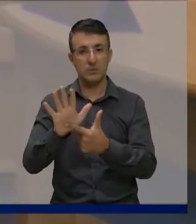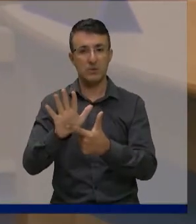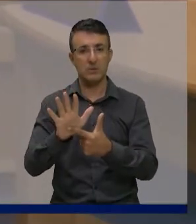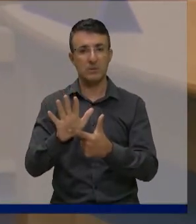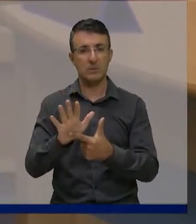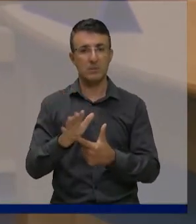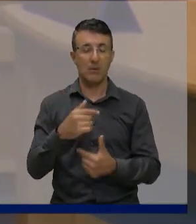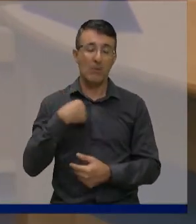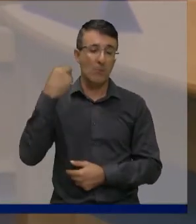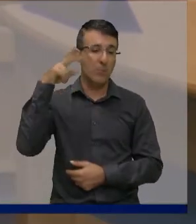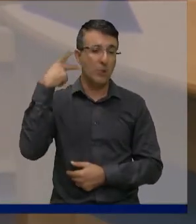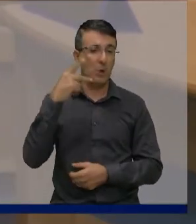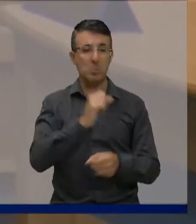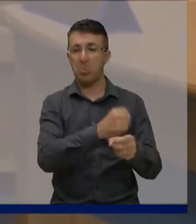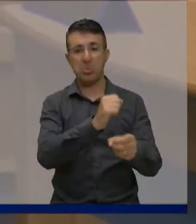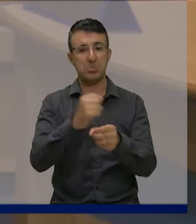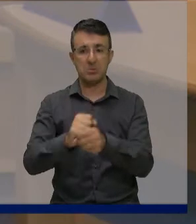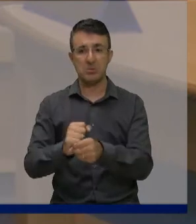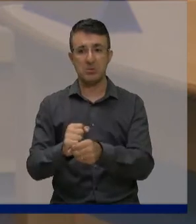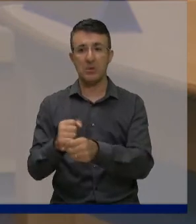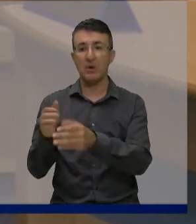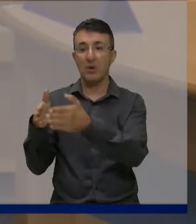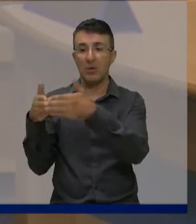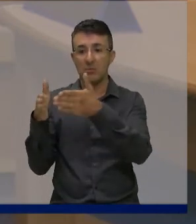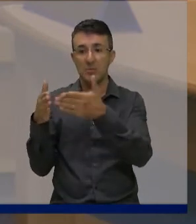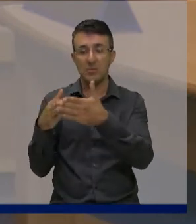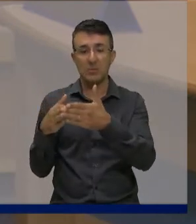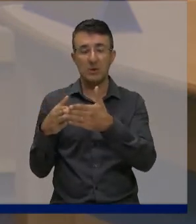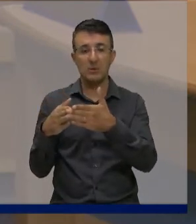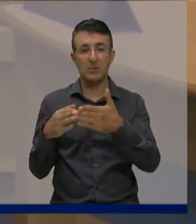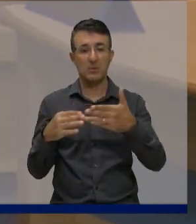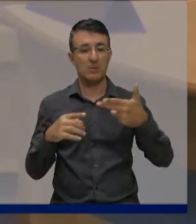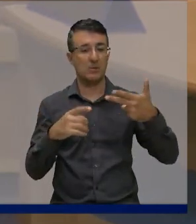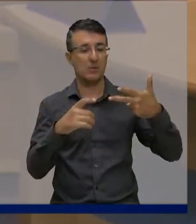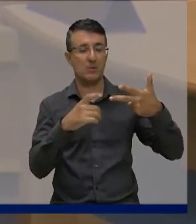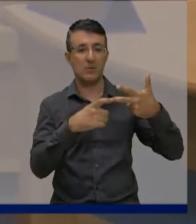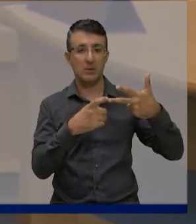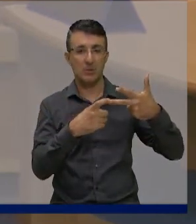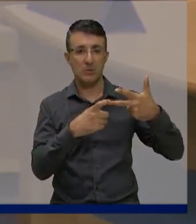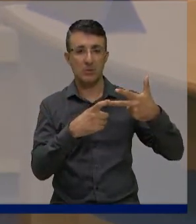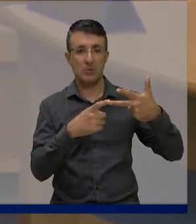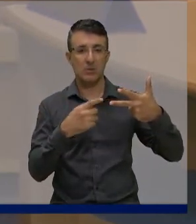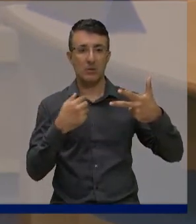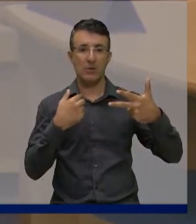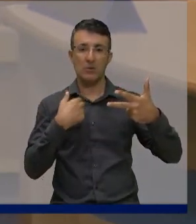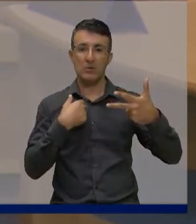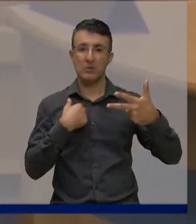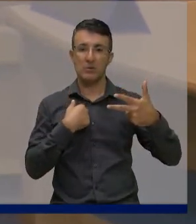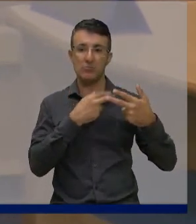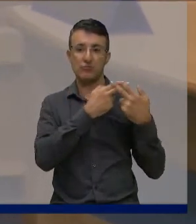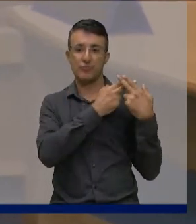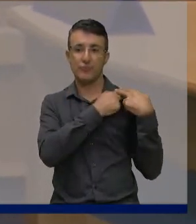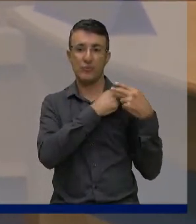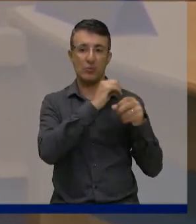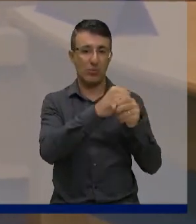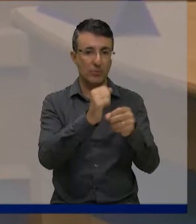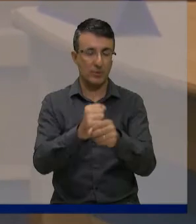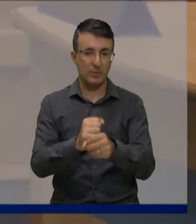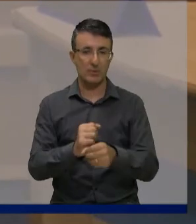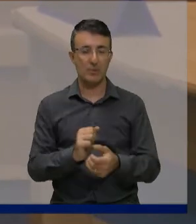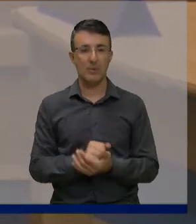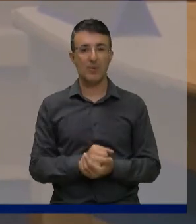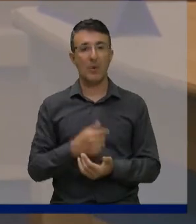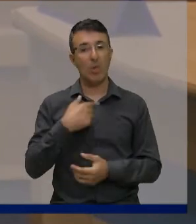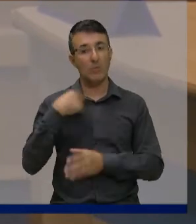faz obra a gente pede para o executivo isso tem que deixar bem claro que não é função nossa de fazer obras primeiro ponto segundo meu vídeo acho que o